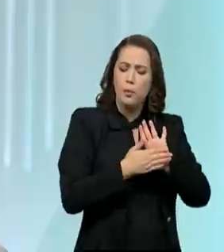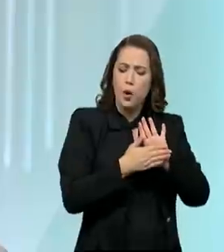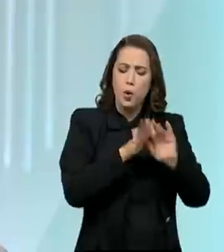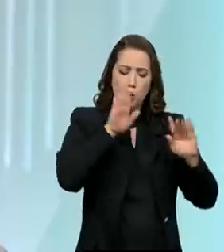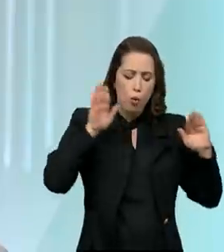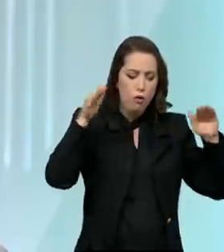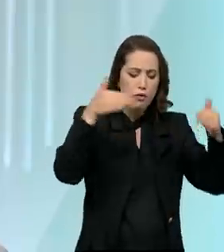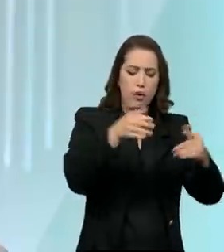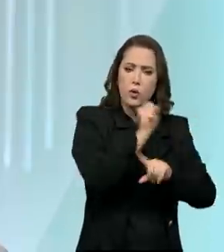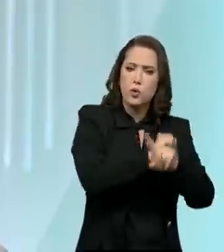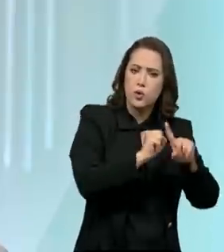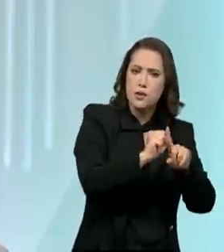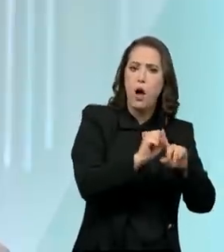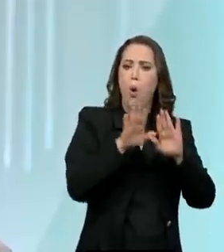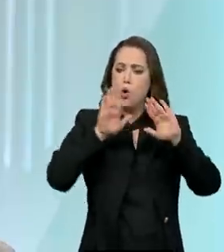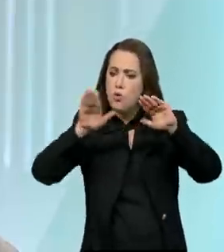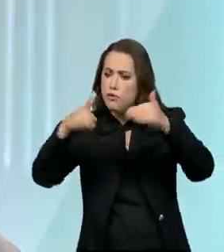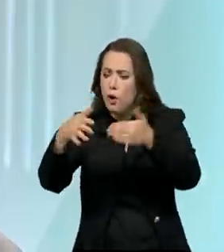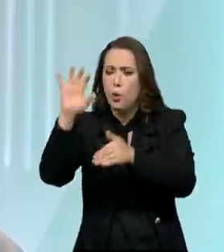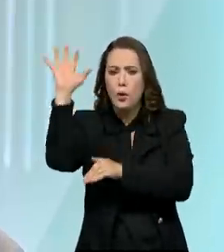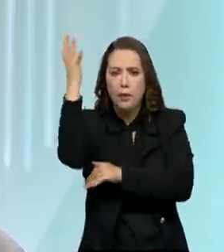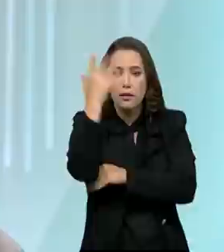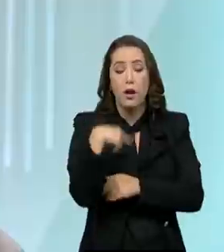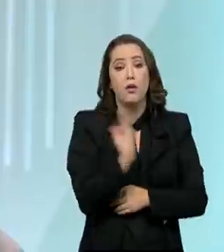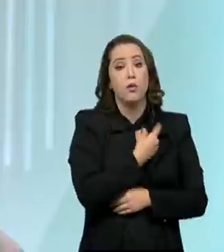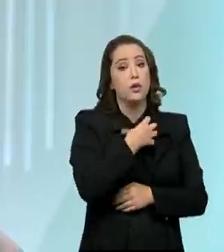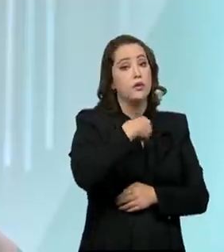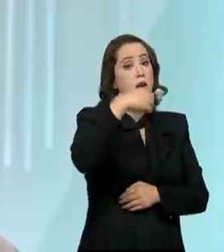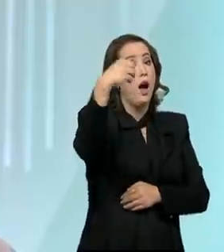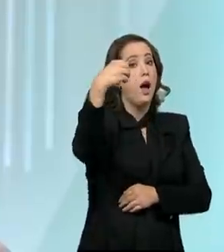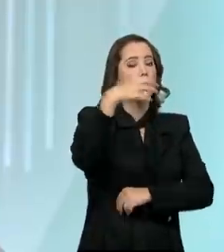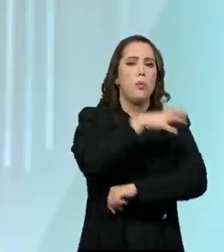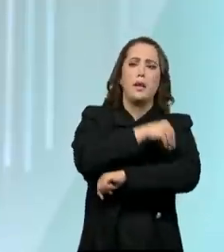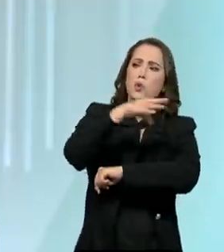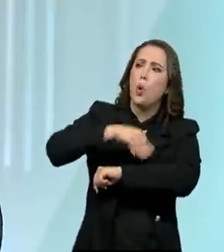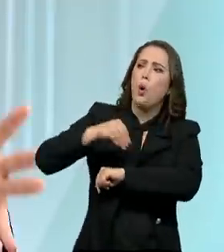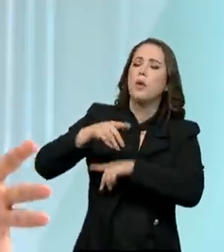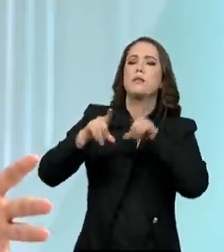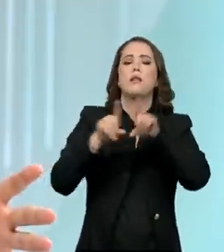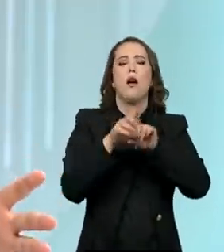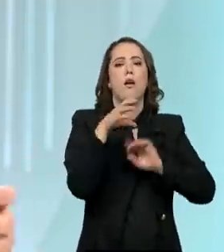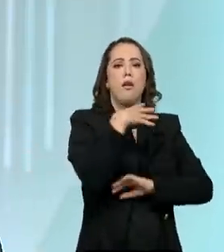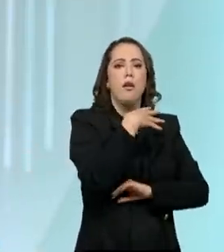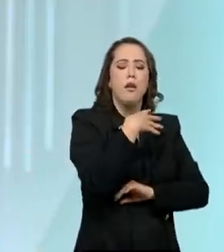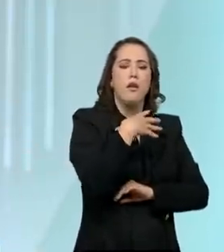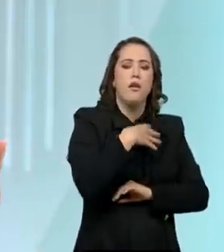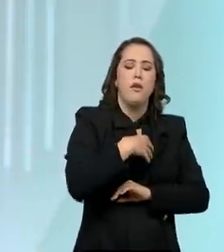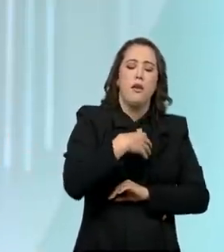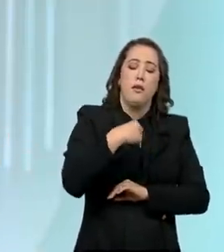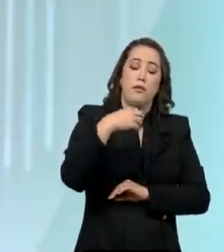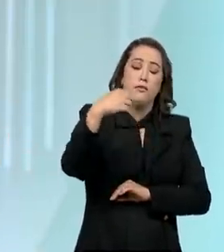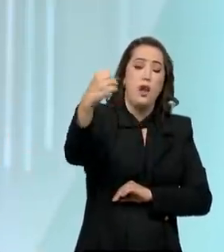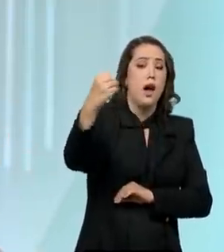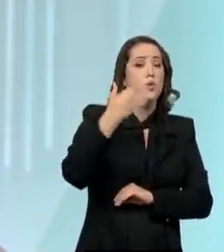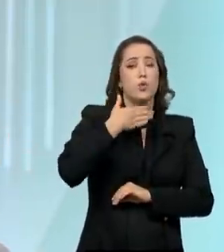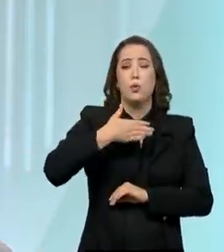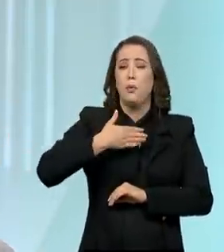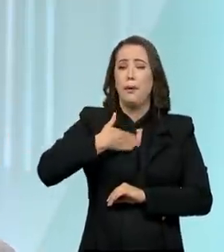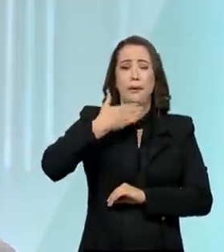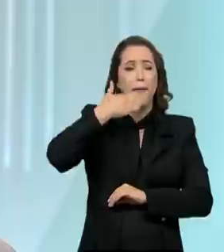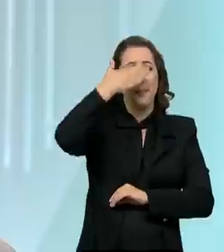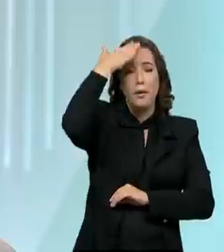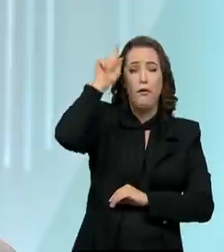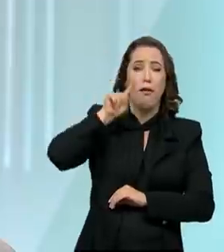social, foca no ambiental. E quando eu viajo para a Escócia, viajo para Emirados Árabes, Arábia Saudita, viajo para Nova